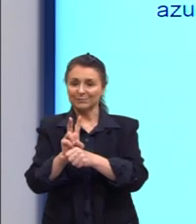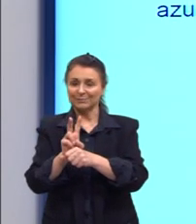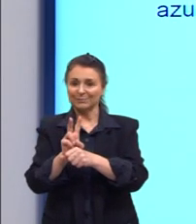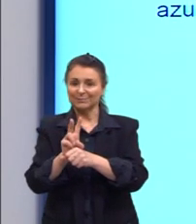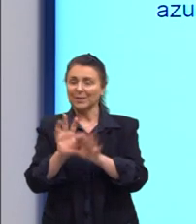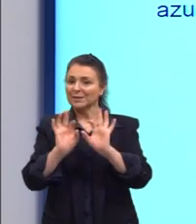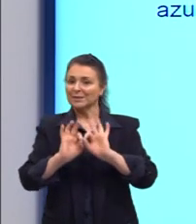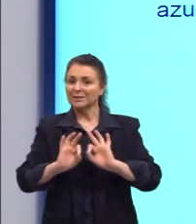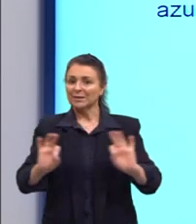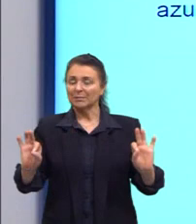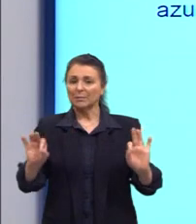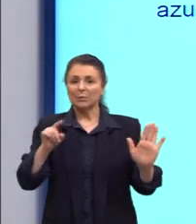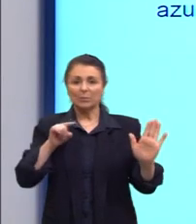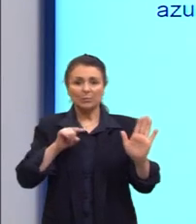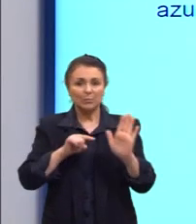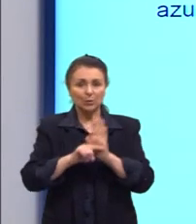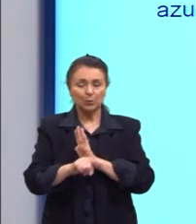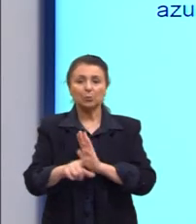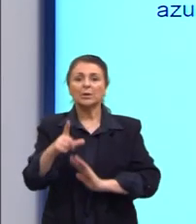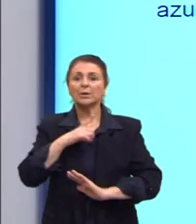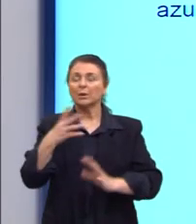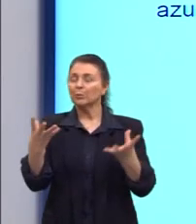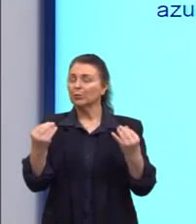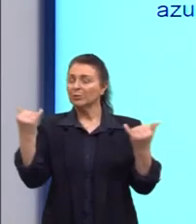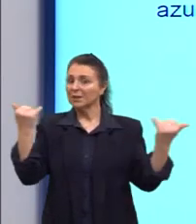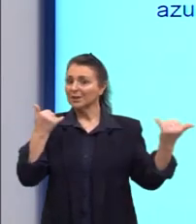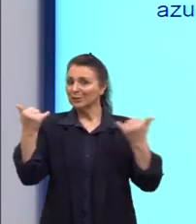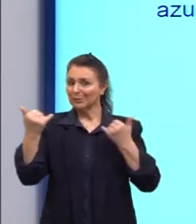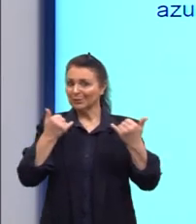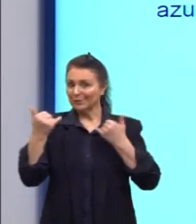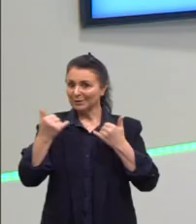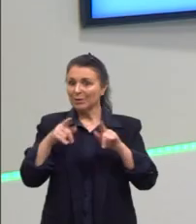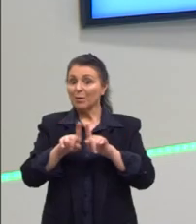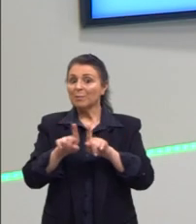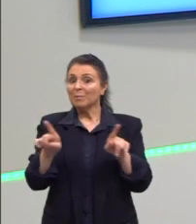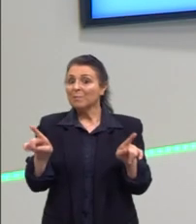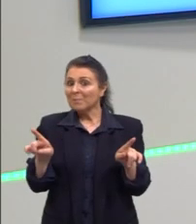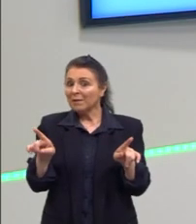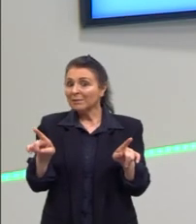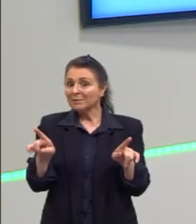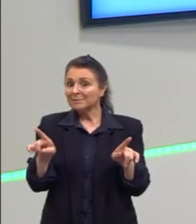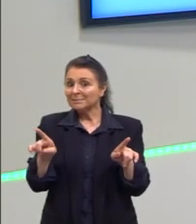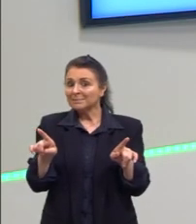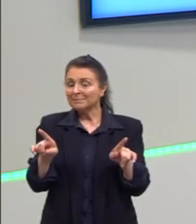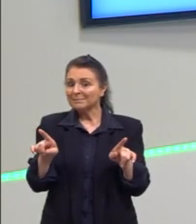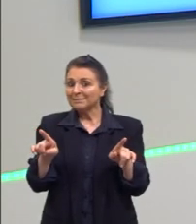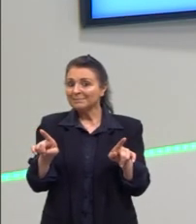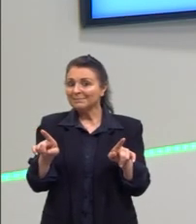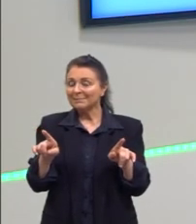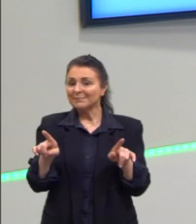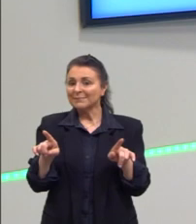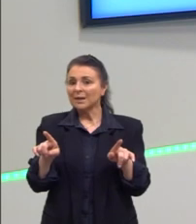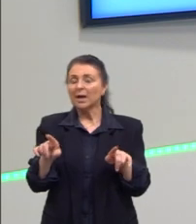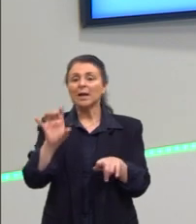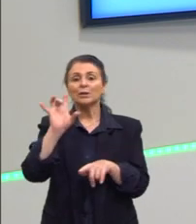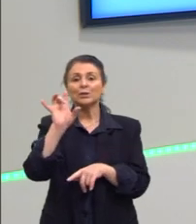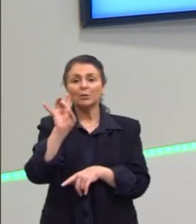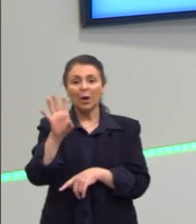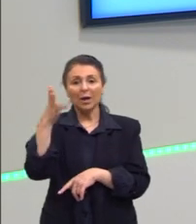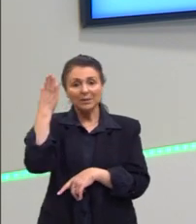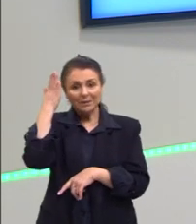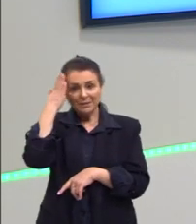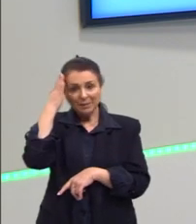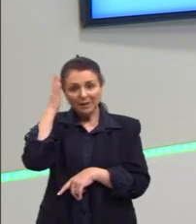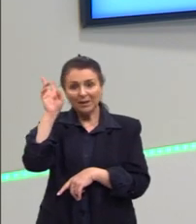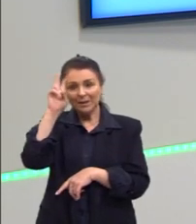Simples. É uma questão que traz muitas informações, mas ao mesmo tempo era se concentrar e lembrar